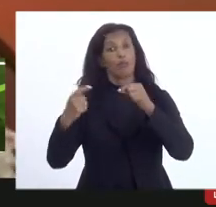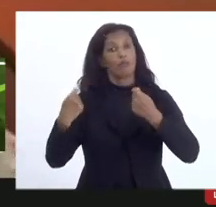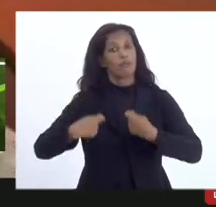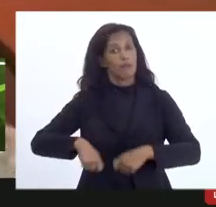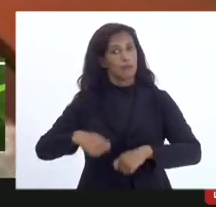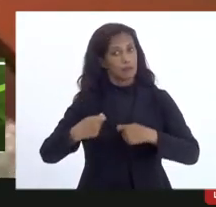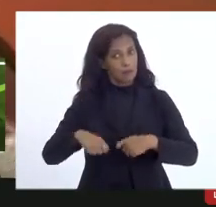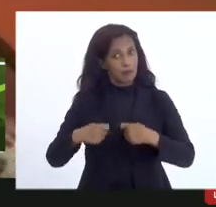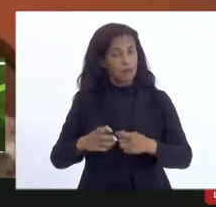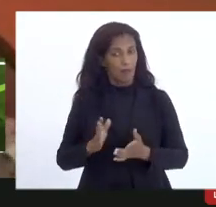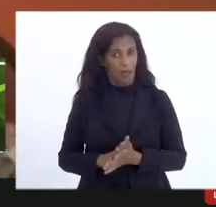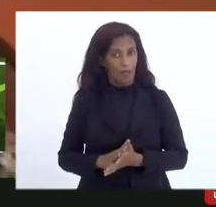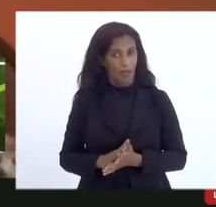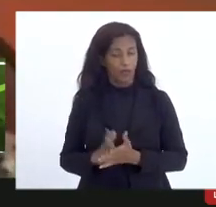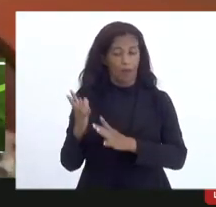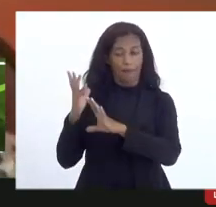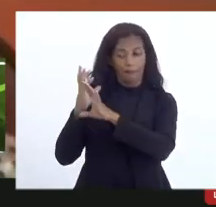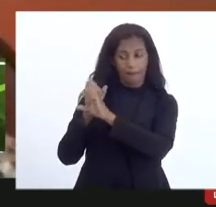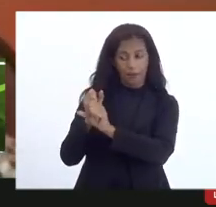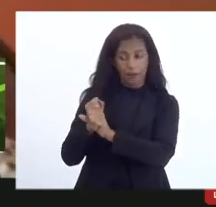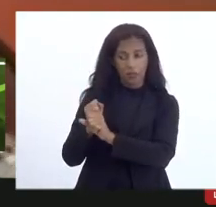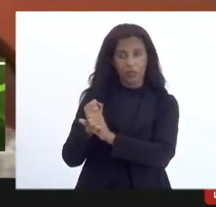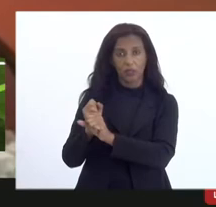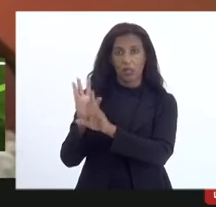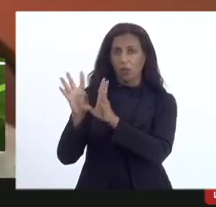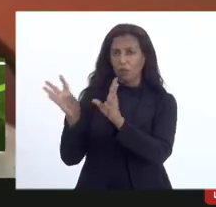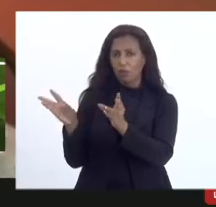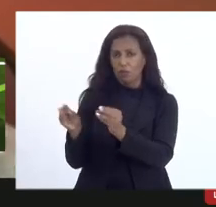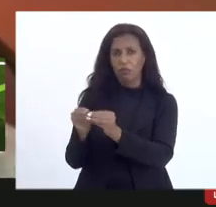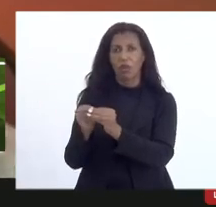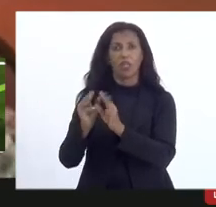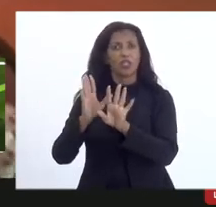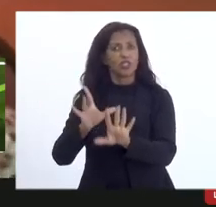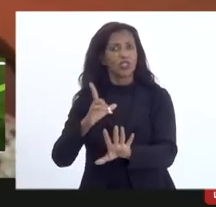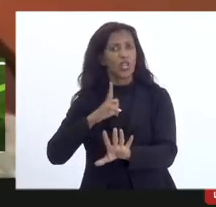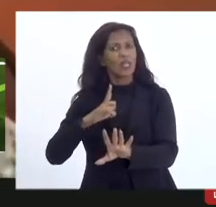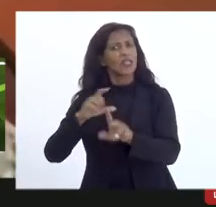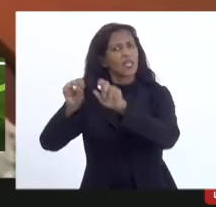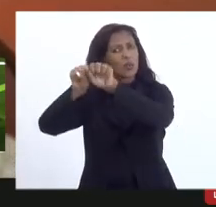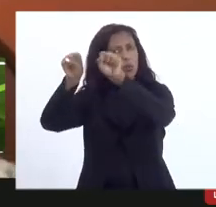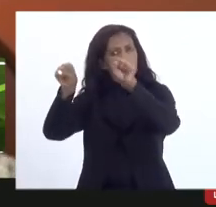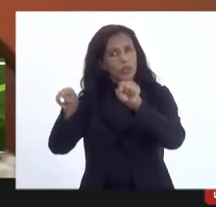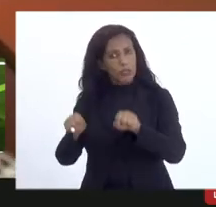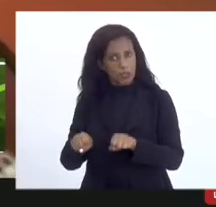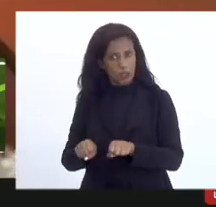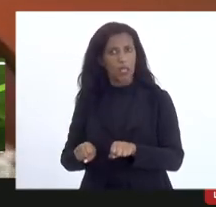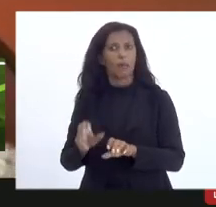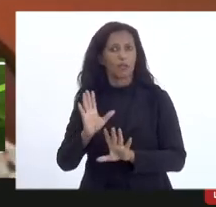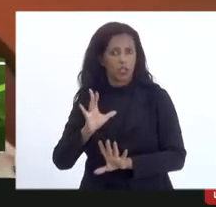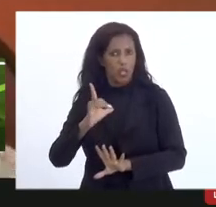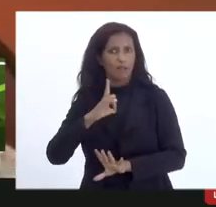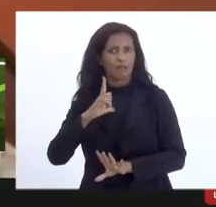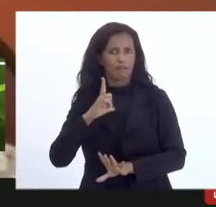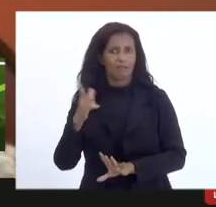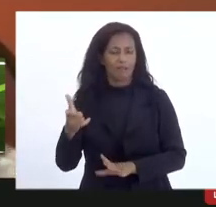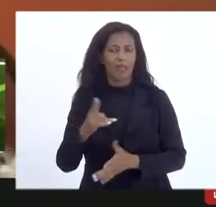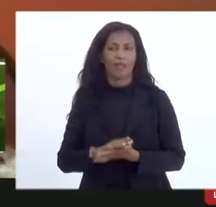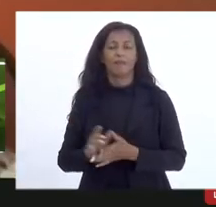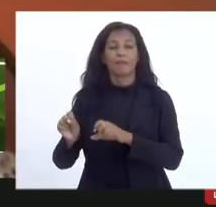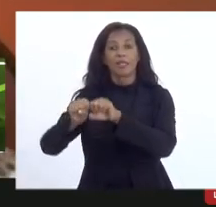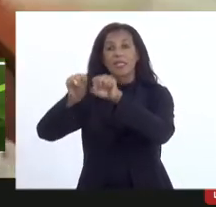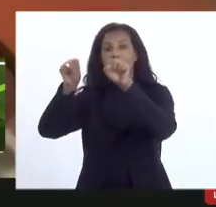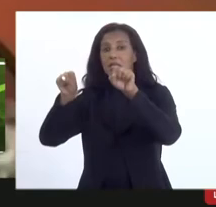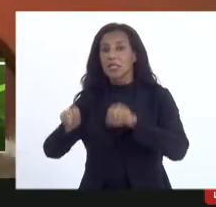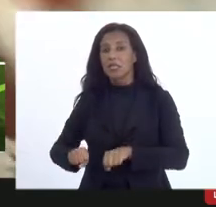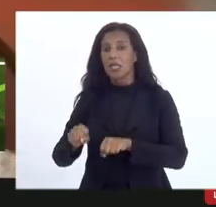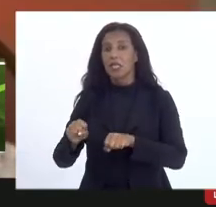a prestação de contas é de forma simplificada ou seja já existe um sistema que é um avanço da SESEC desse sistema